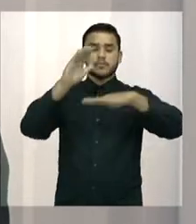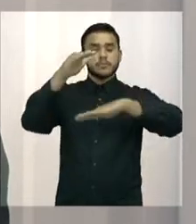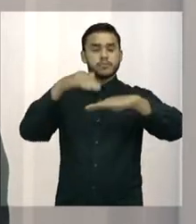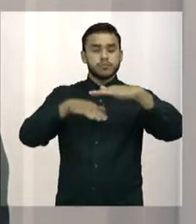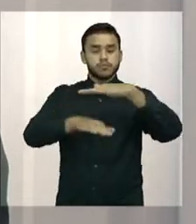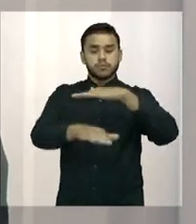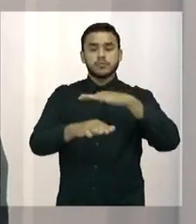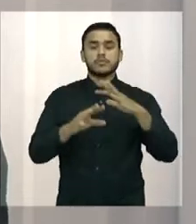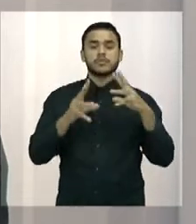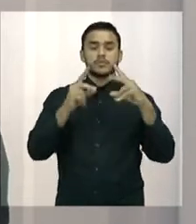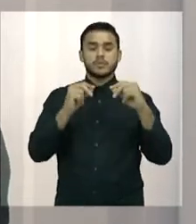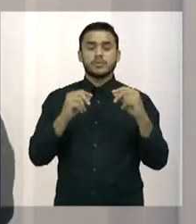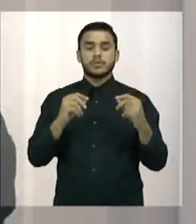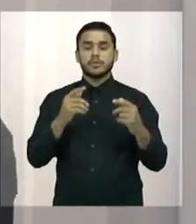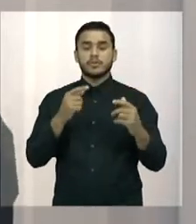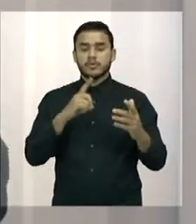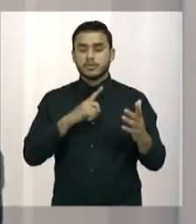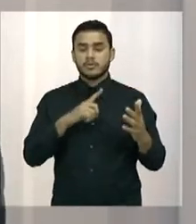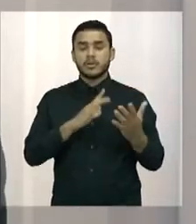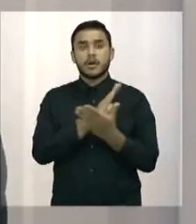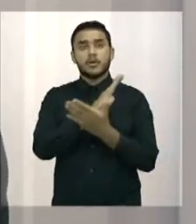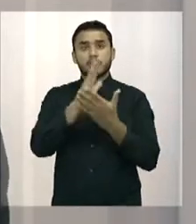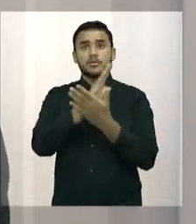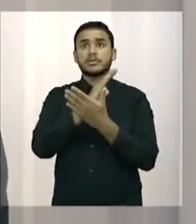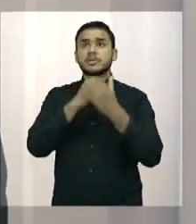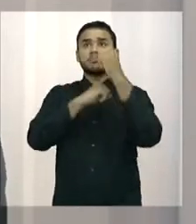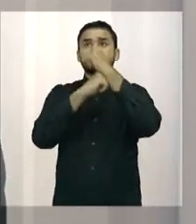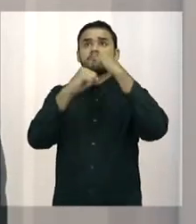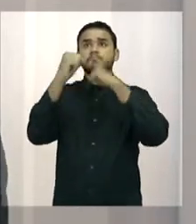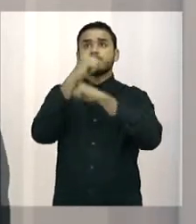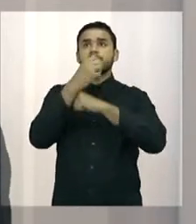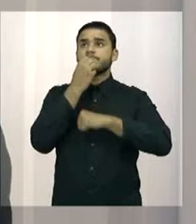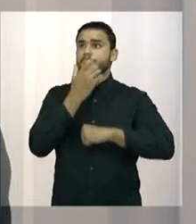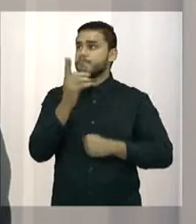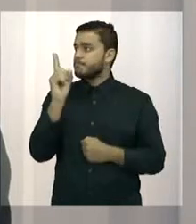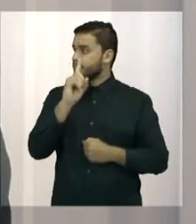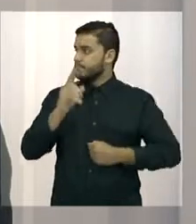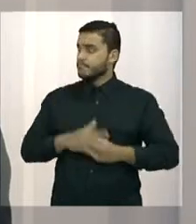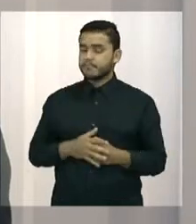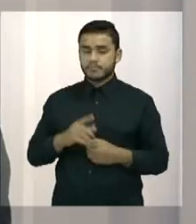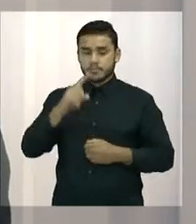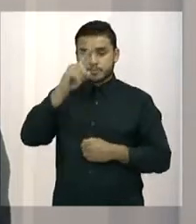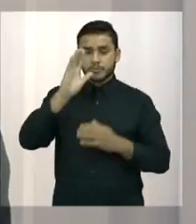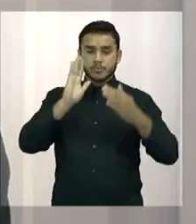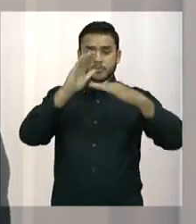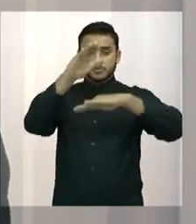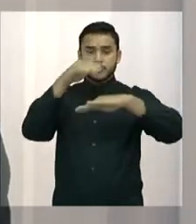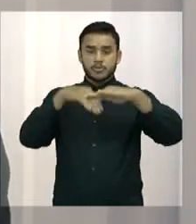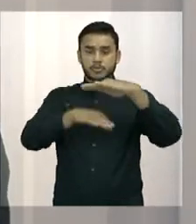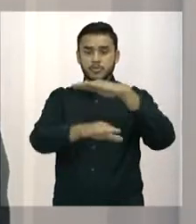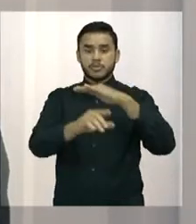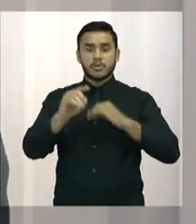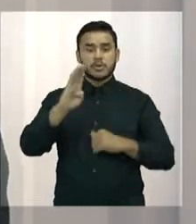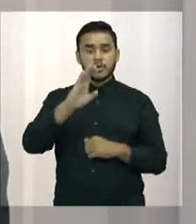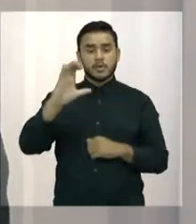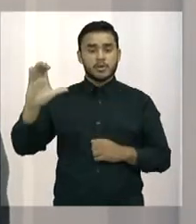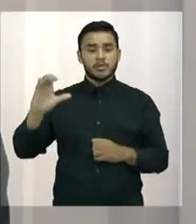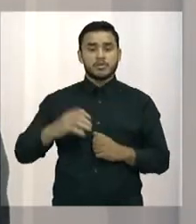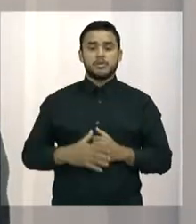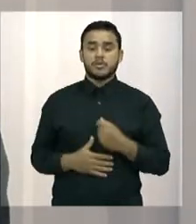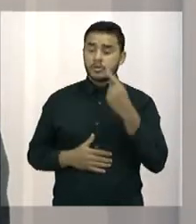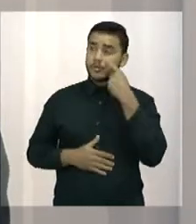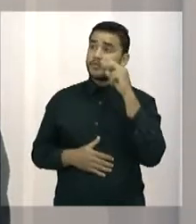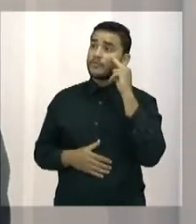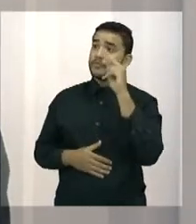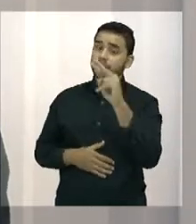que estão de vez em quando, tem um arriando por aí. E, por exemplo, eu cito a Ponte da Barra, já está com a junta de dilatação, na minha maneira